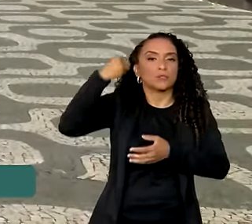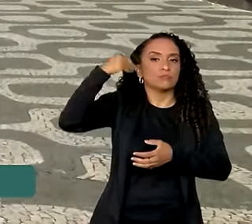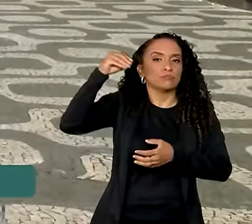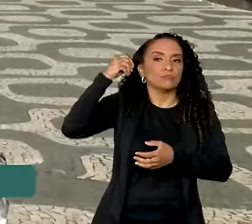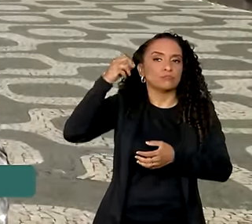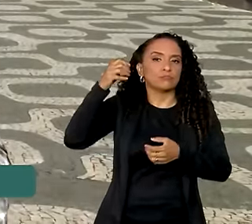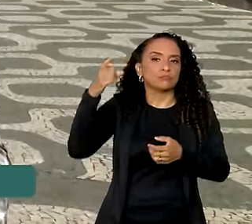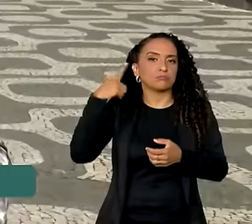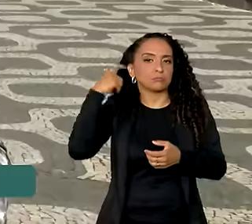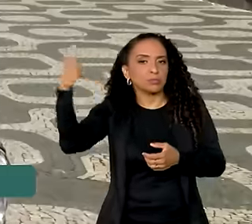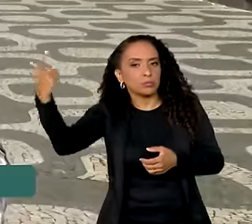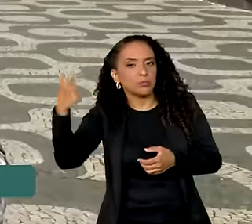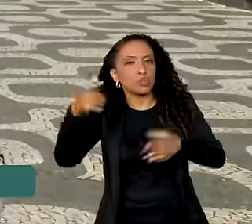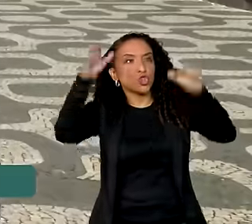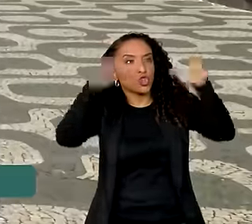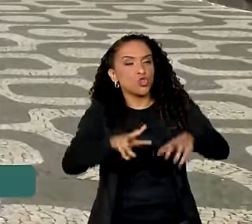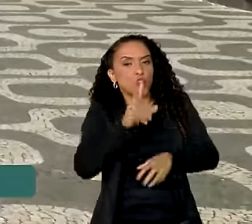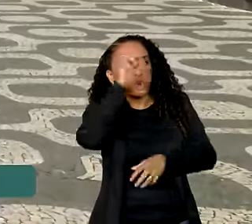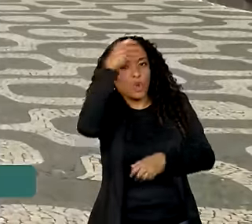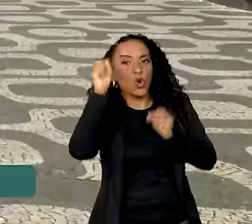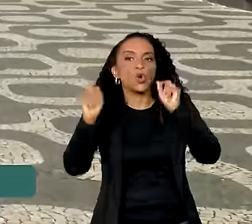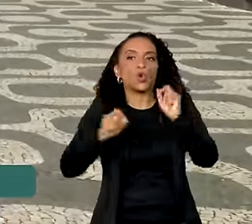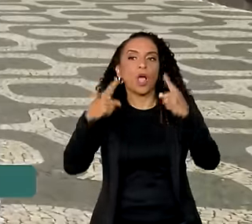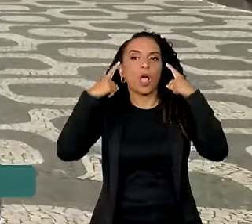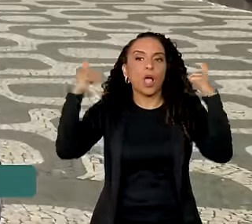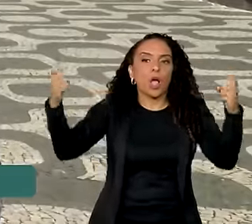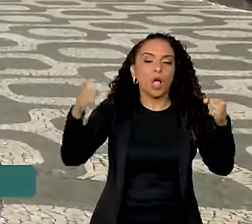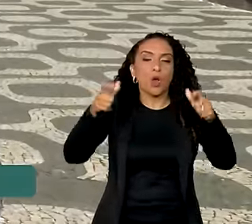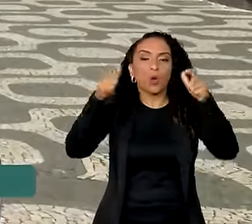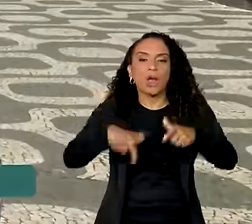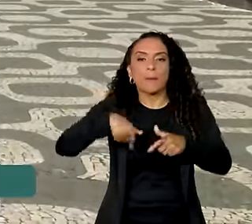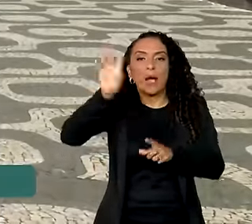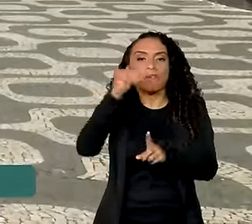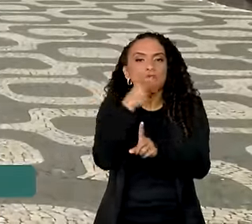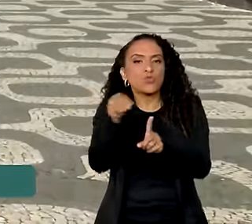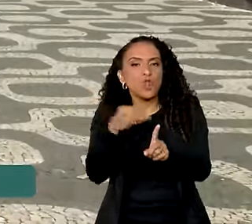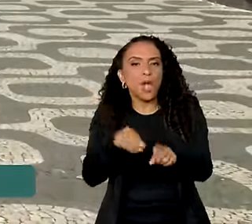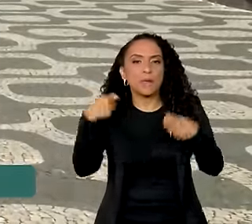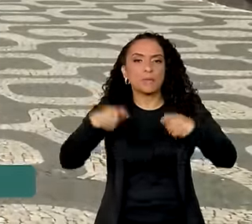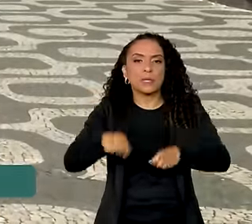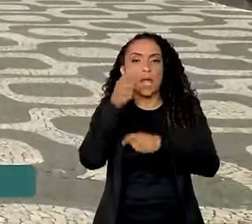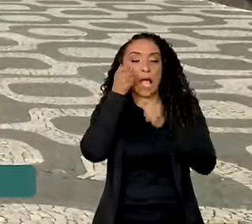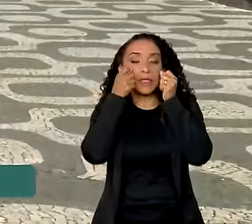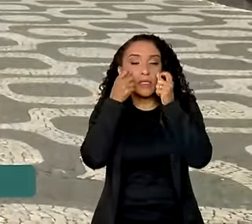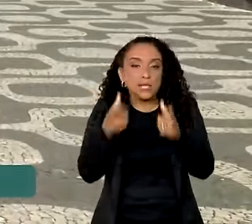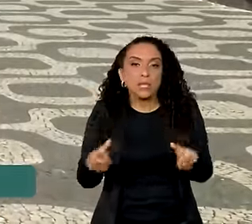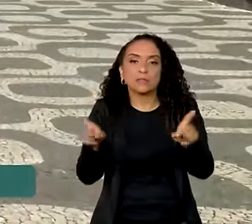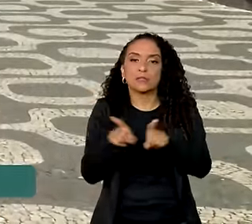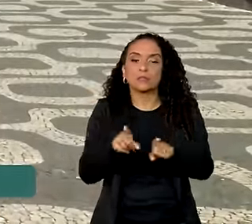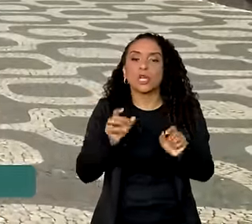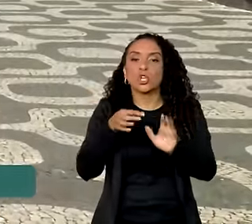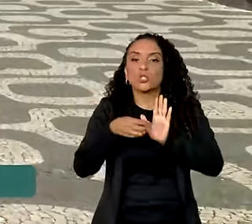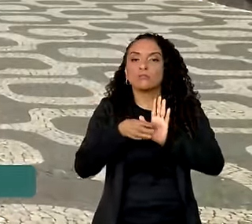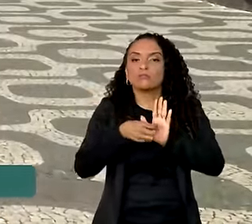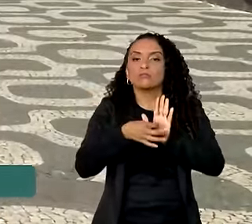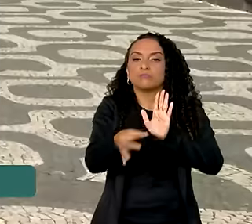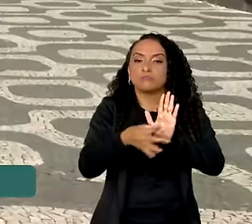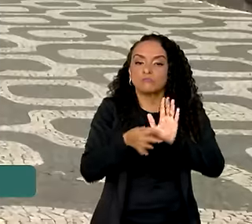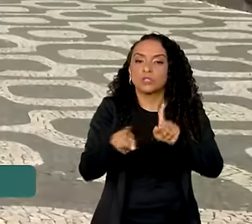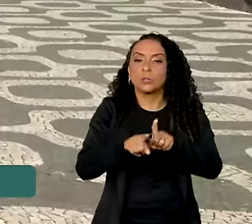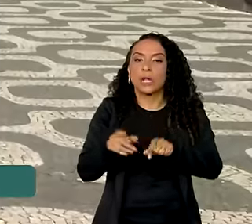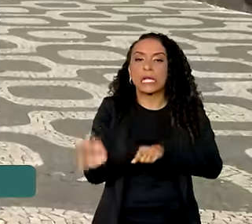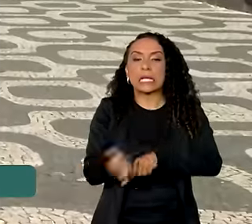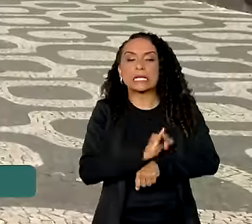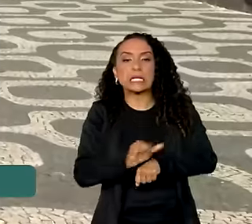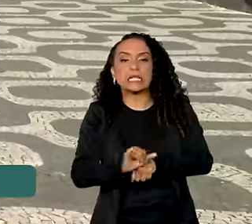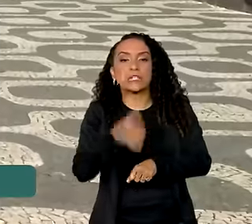apoio em caso de chuvas fortes. Podem indicar os locais mais vulneráveis, que precisam de atenção. E até sugerir medidas para